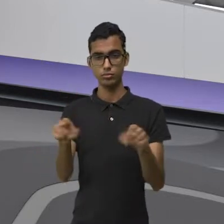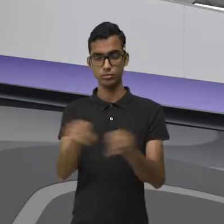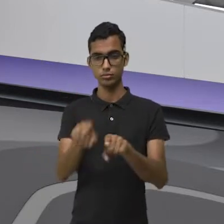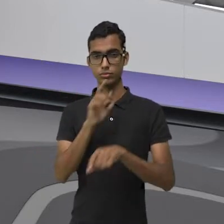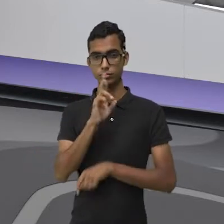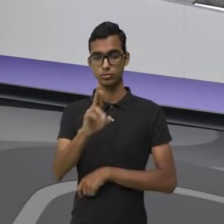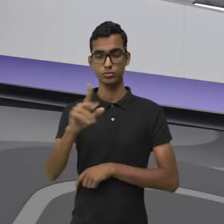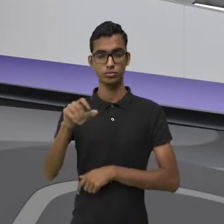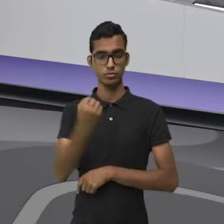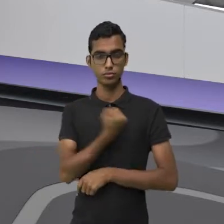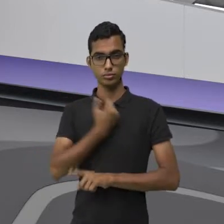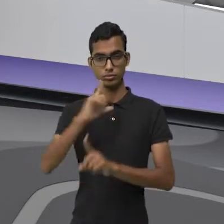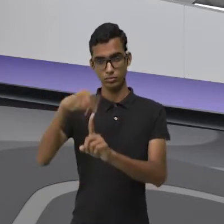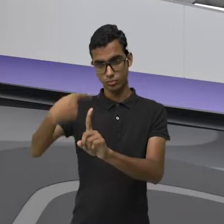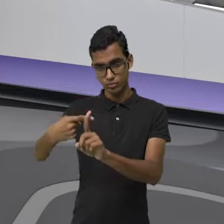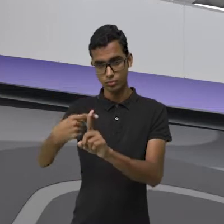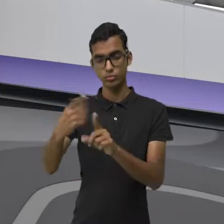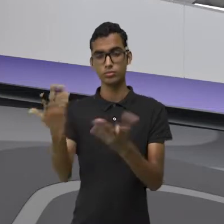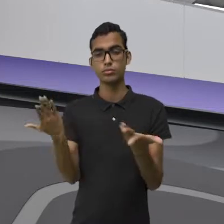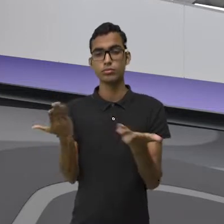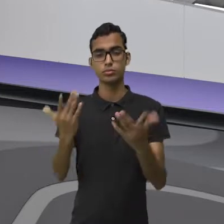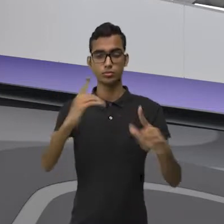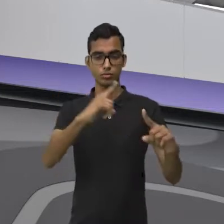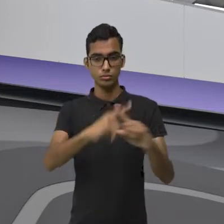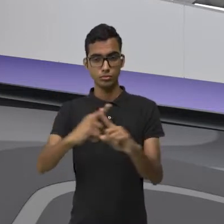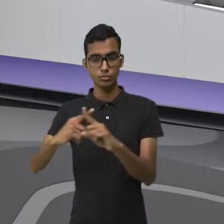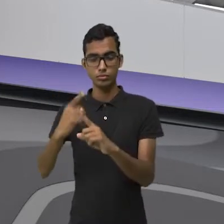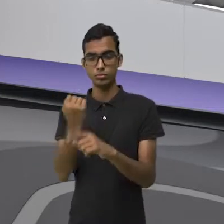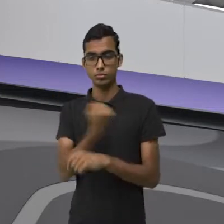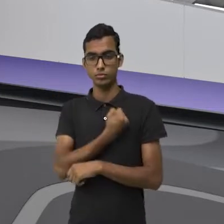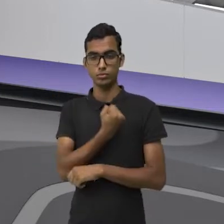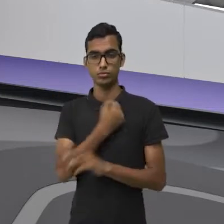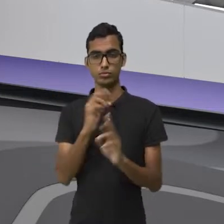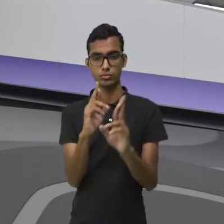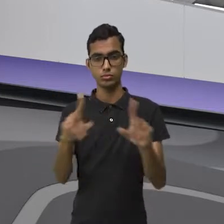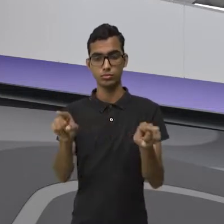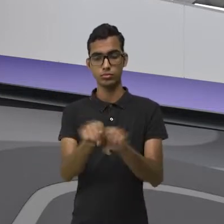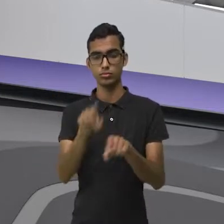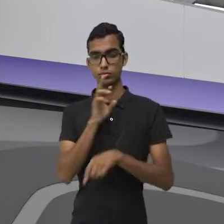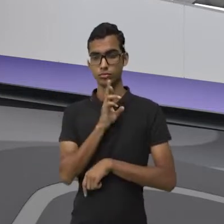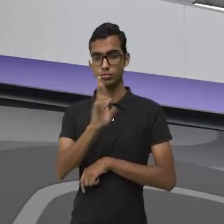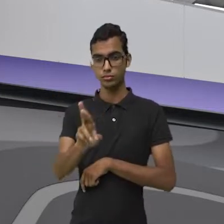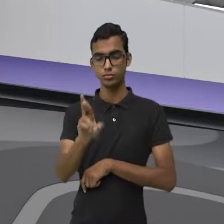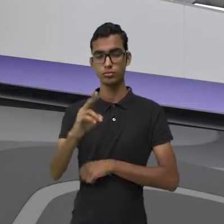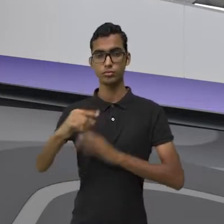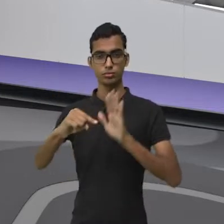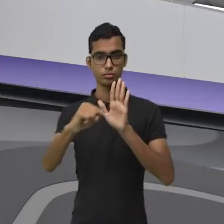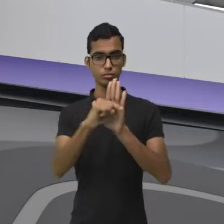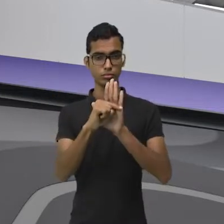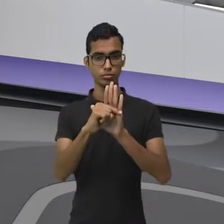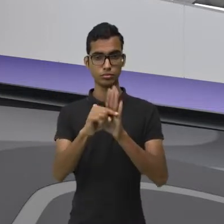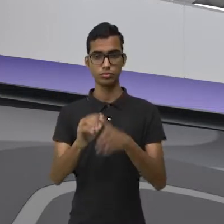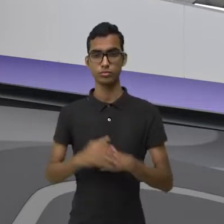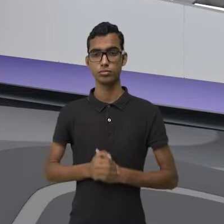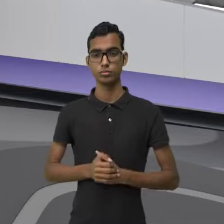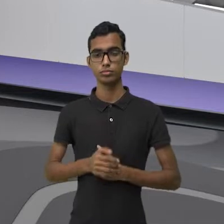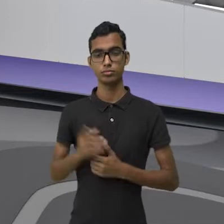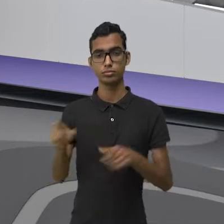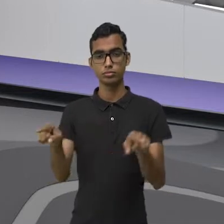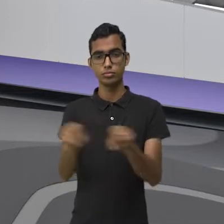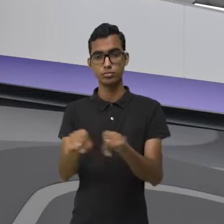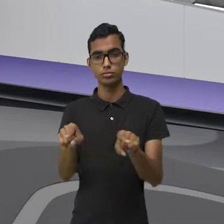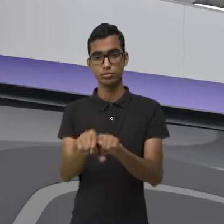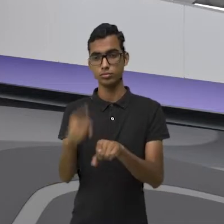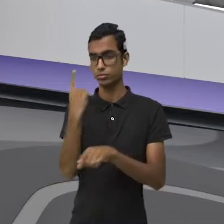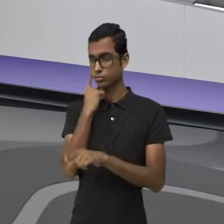o resultado é positivo. Multiplicação de sinais diferentes, o resultado é negativo. O mesmo